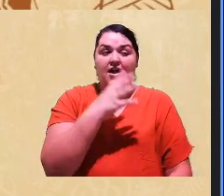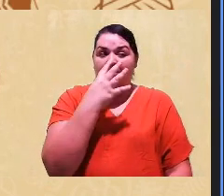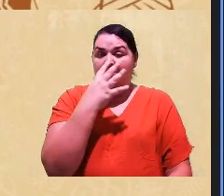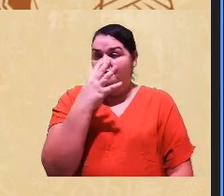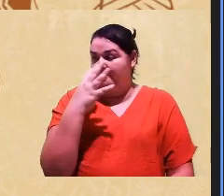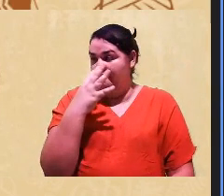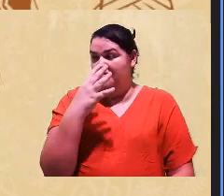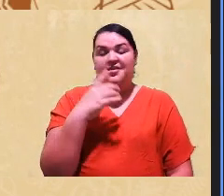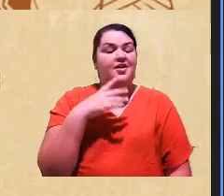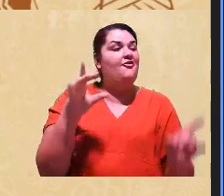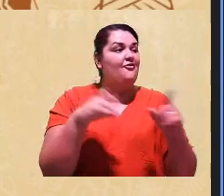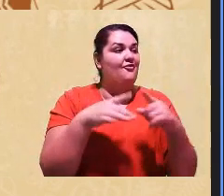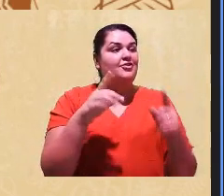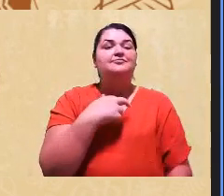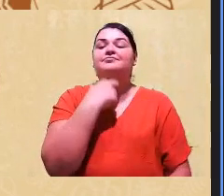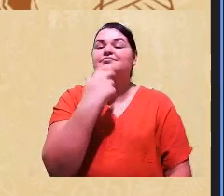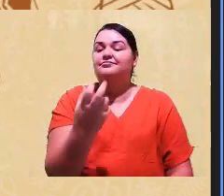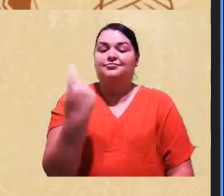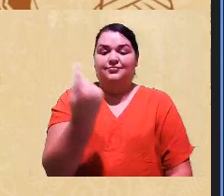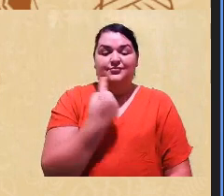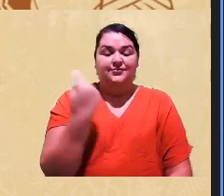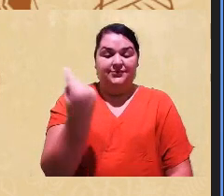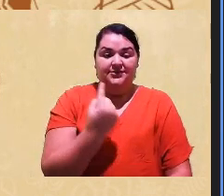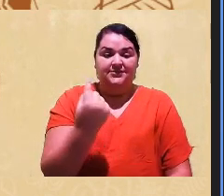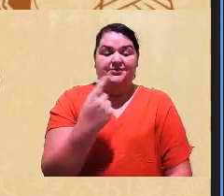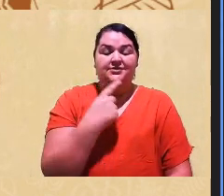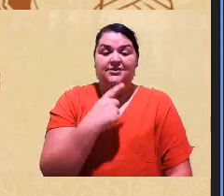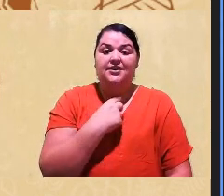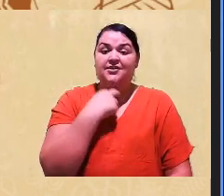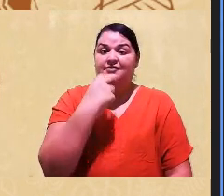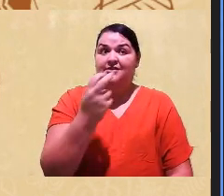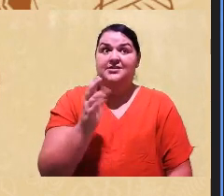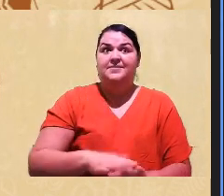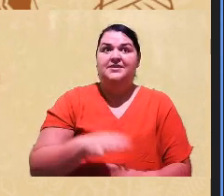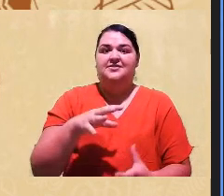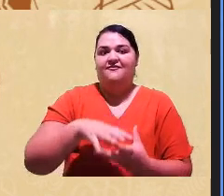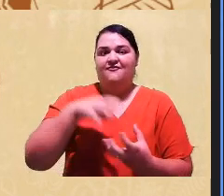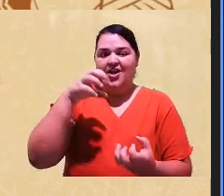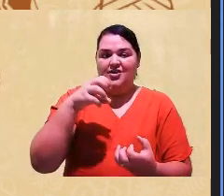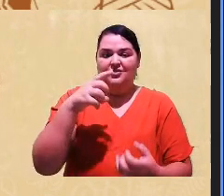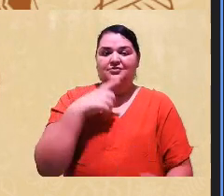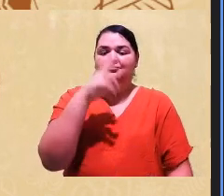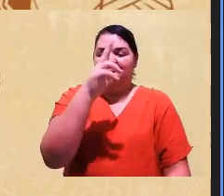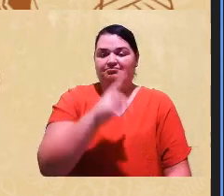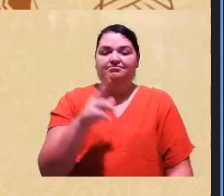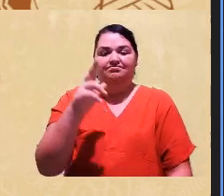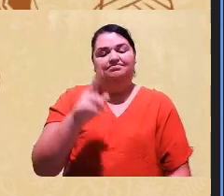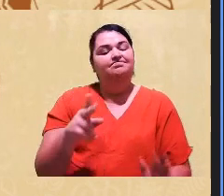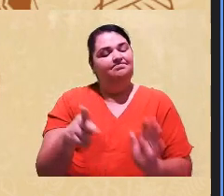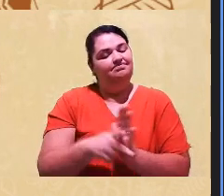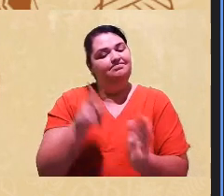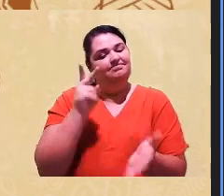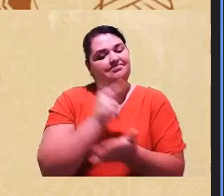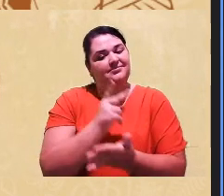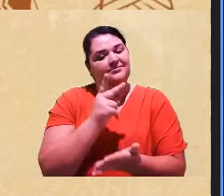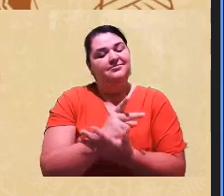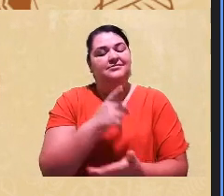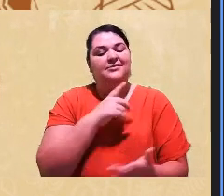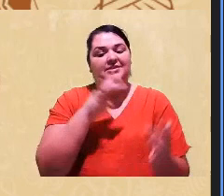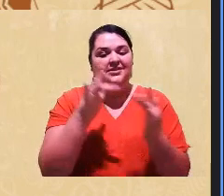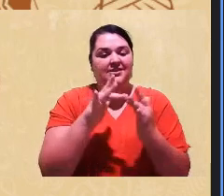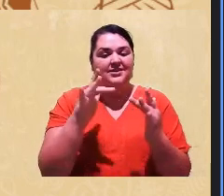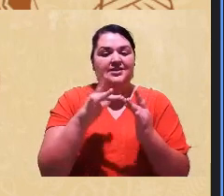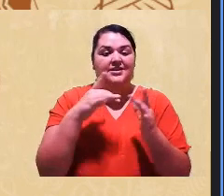cantos e vozes universais, a força dos mais velhos, as rezas e os rituais. Estamos ligados a forças